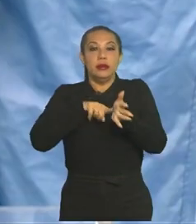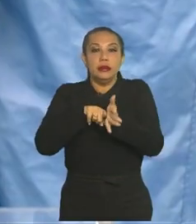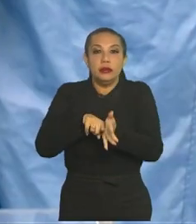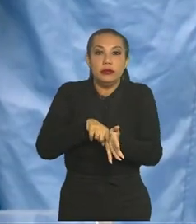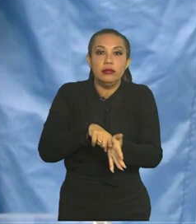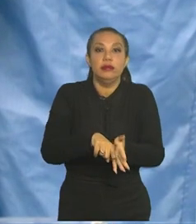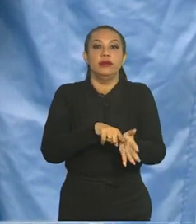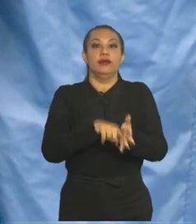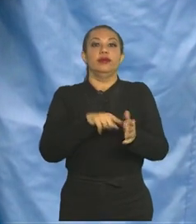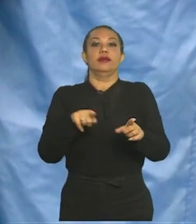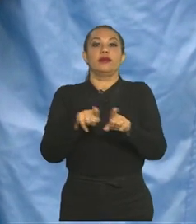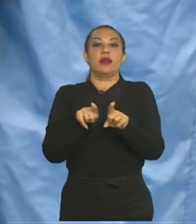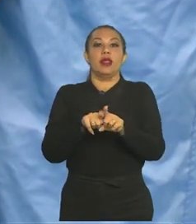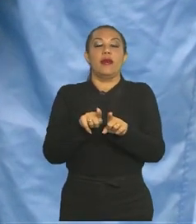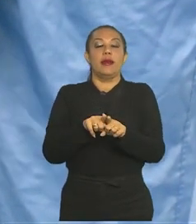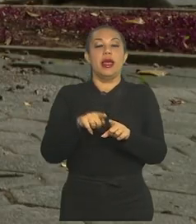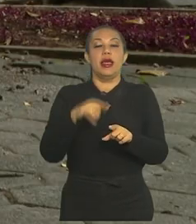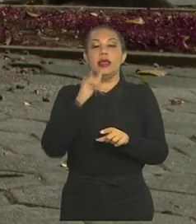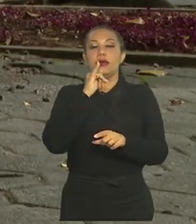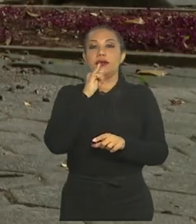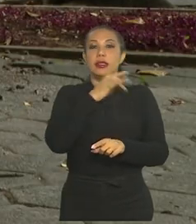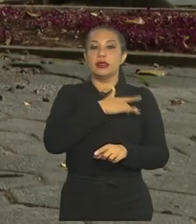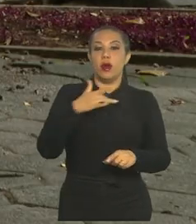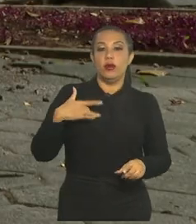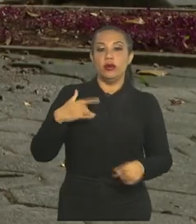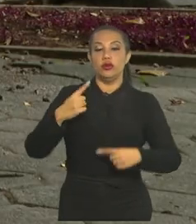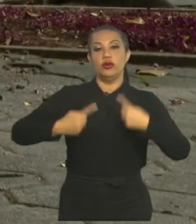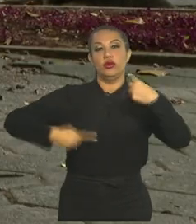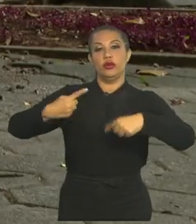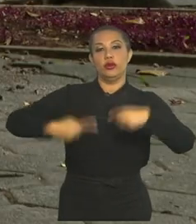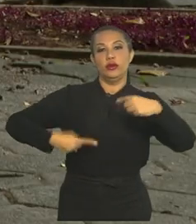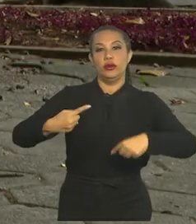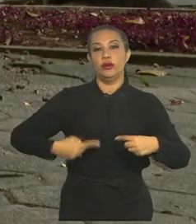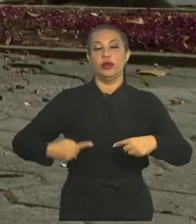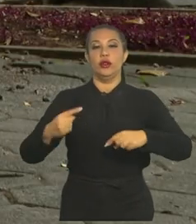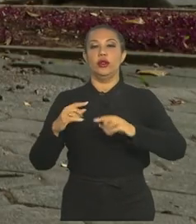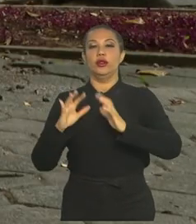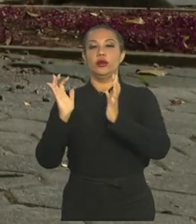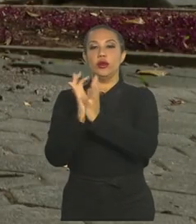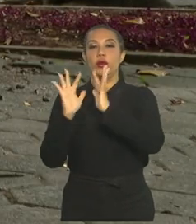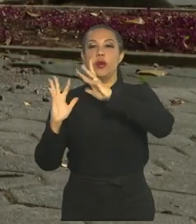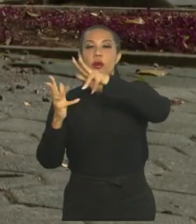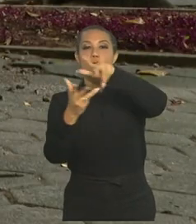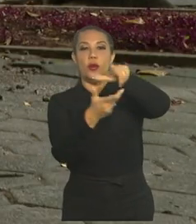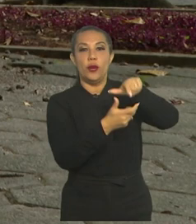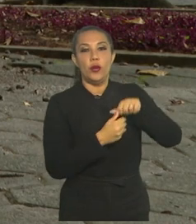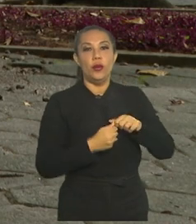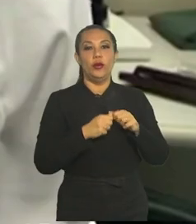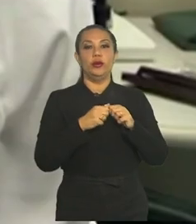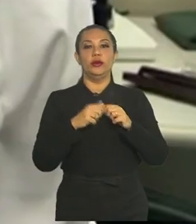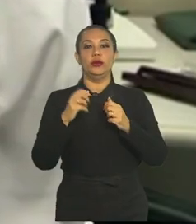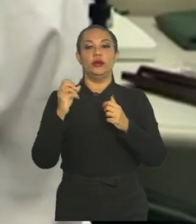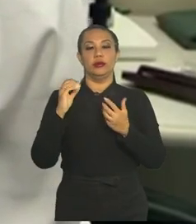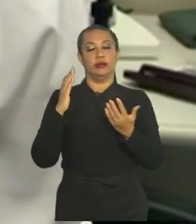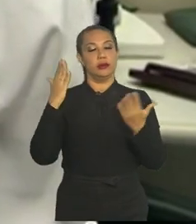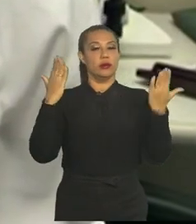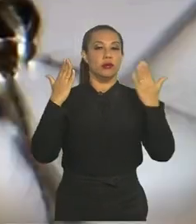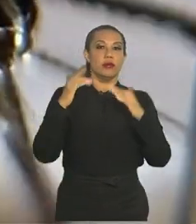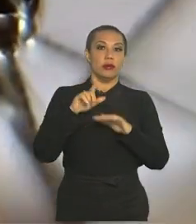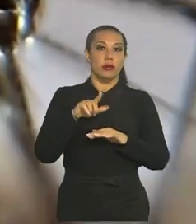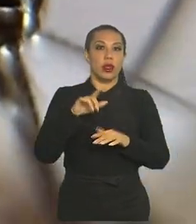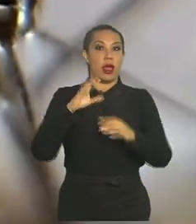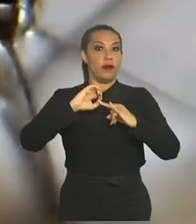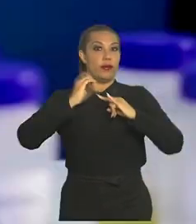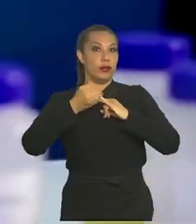como foi depois, enfim, discutidas em várias instâncias internacionais, em comparação com outras. A Fiocruz